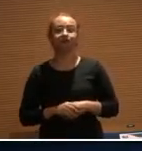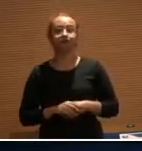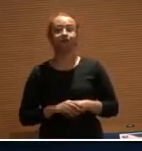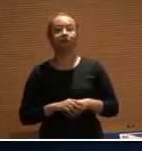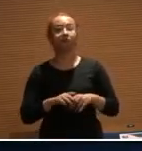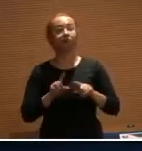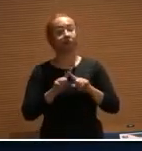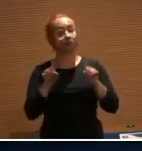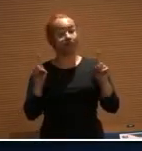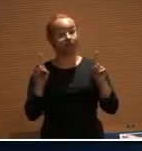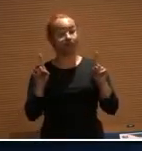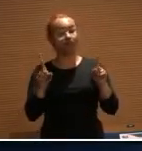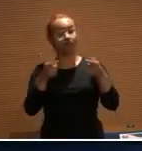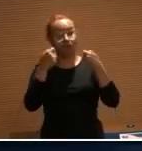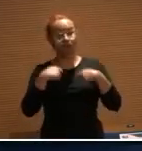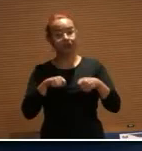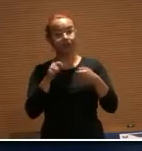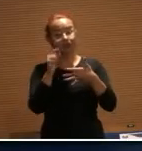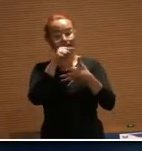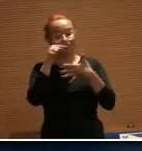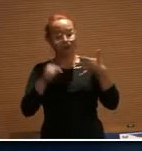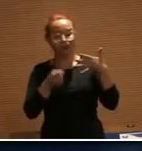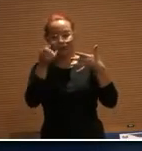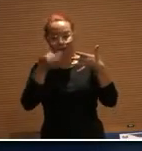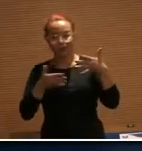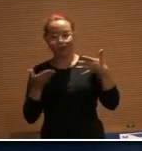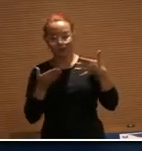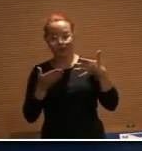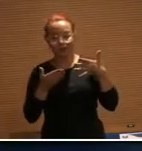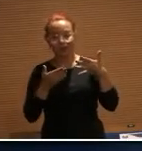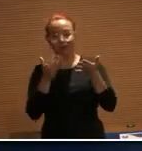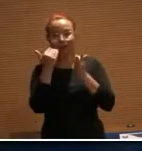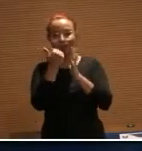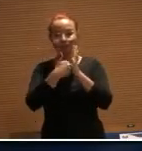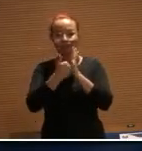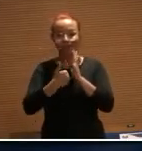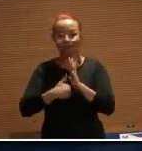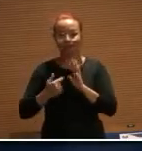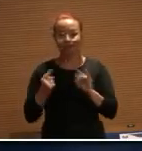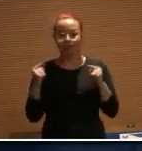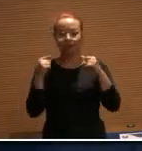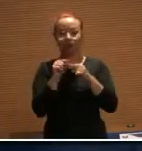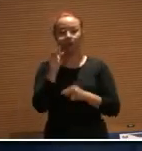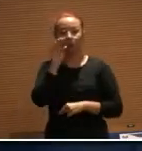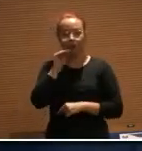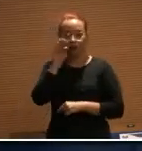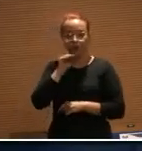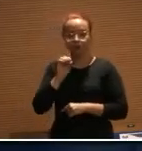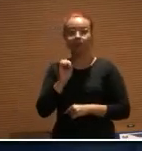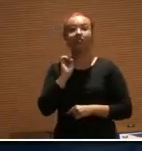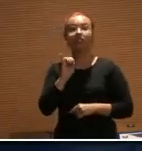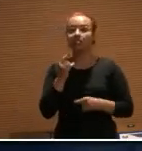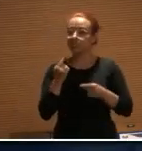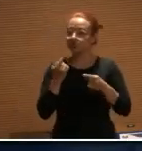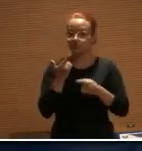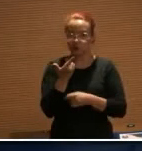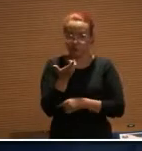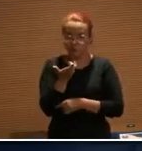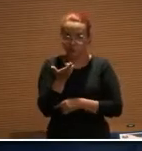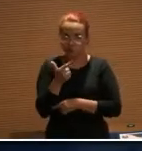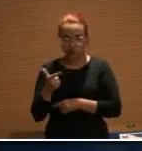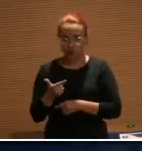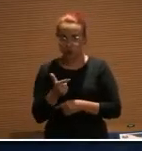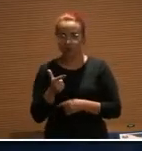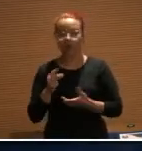afastar esses requisitos, vínculos que caracterizam o vínculo empregatício. Se não tiver isso, nós estamos diante de